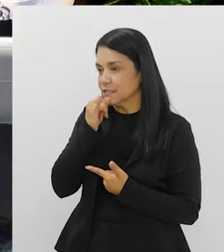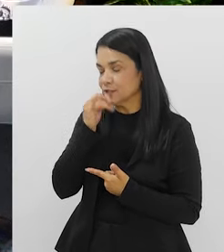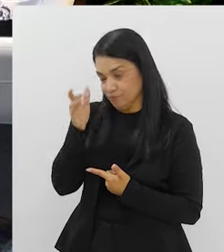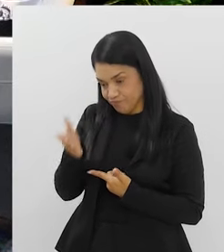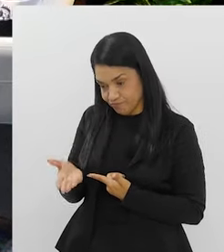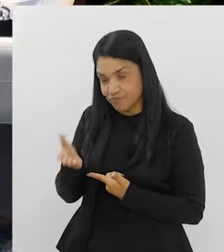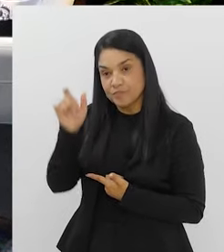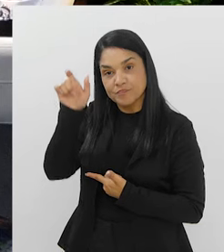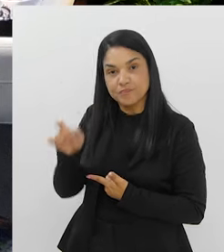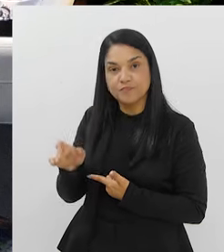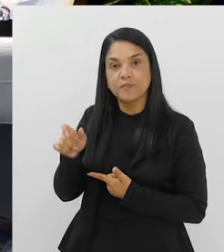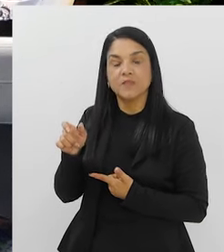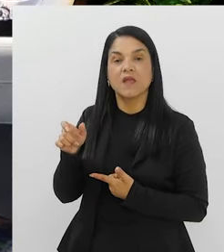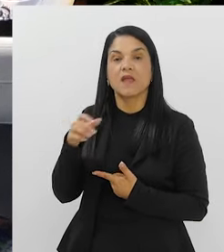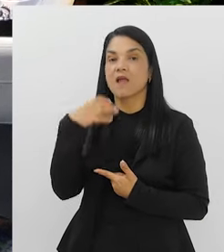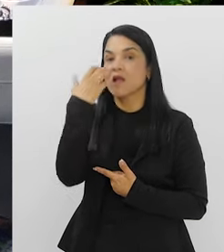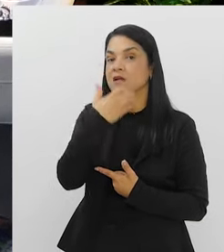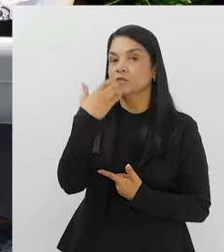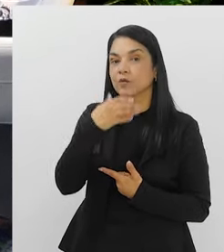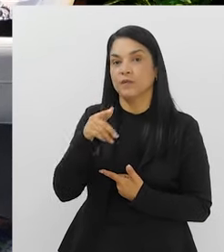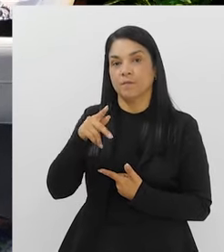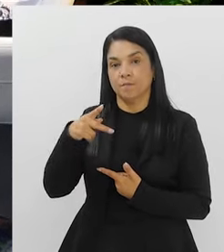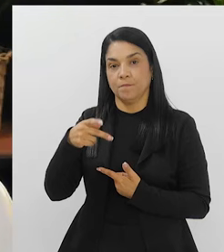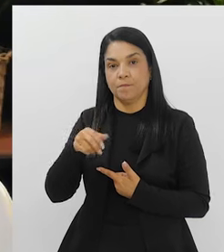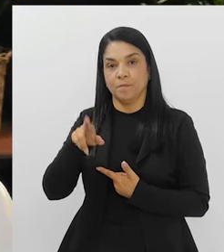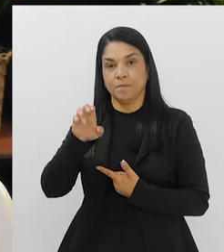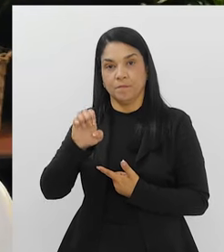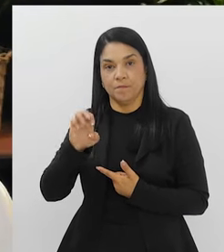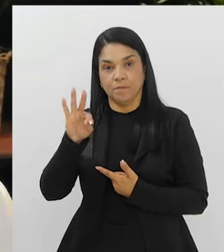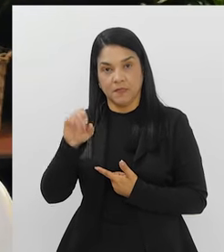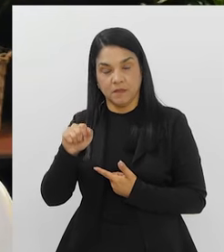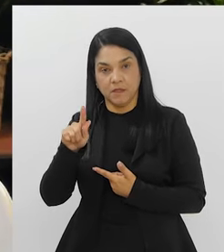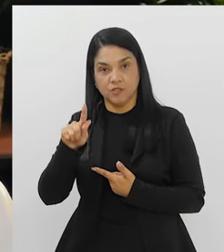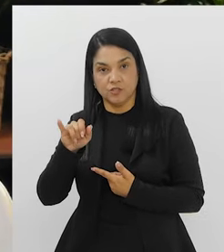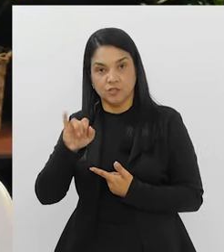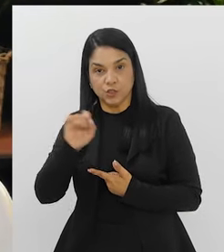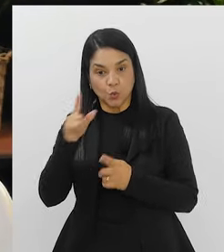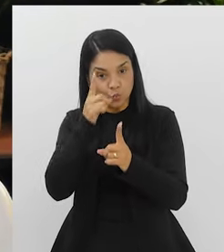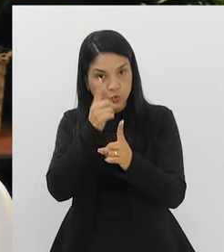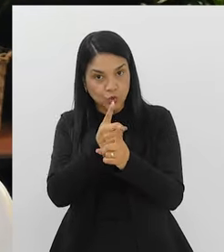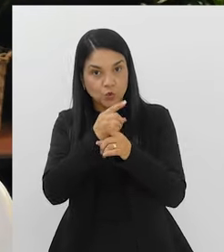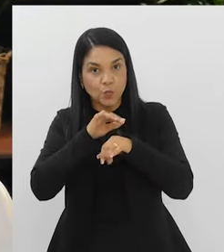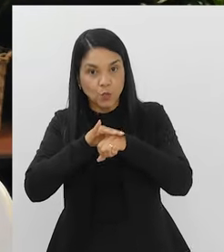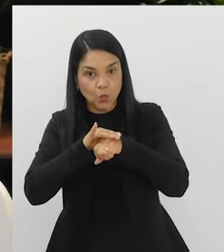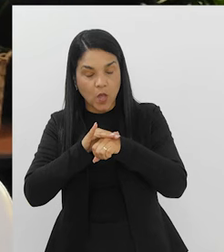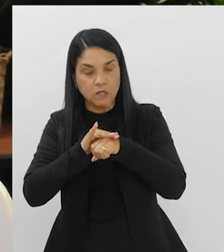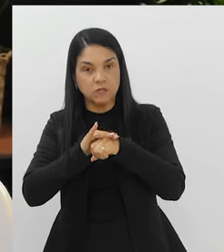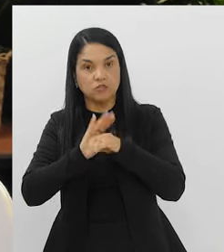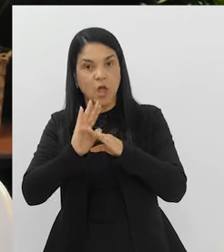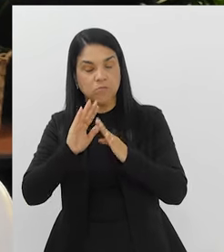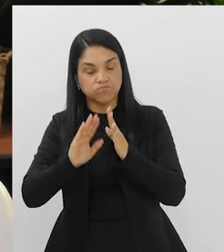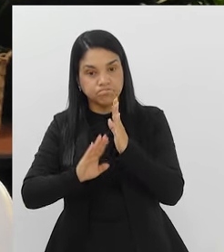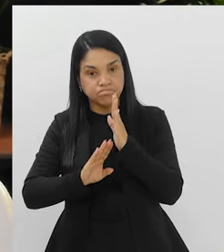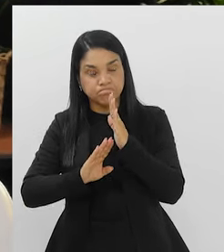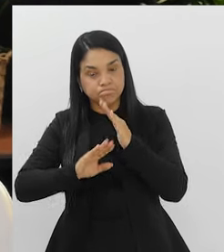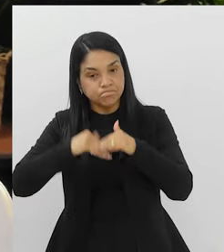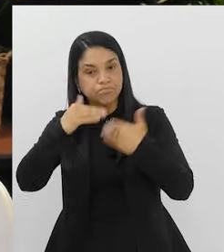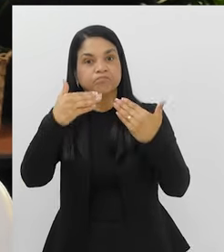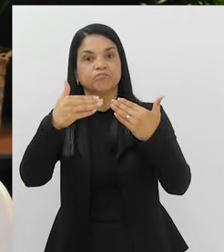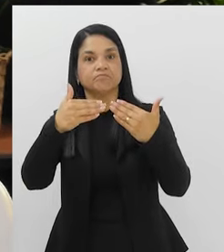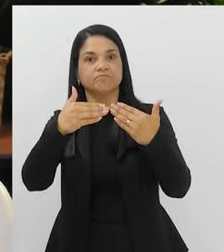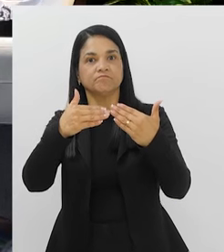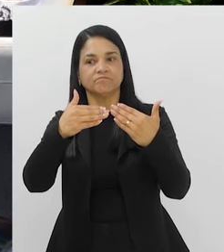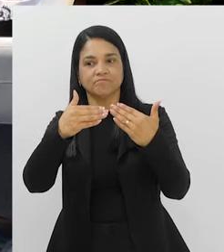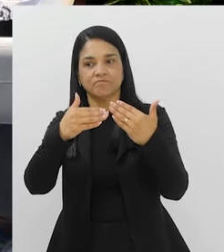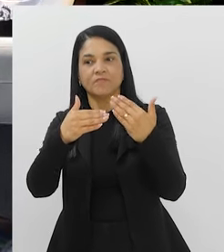gente vê o caso tão triste, né? Da Preta Gil. Justamente. Ela descobriu a doença já um pouco avançada.